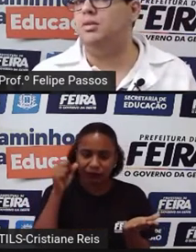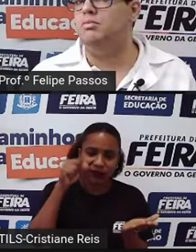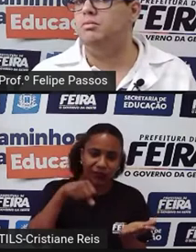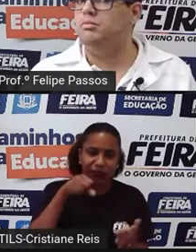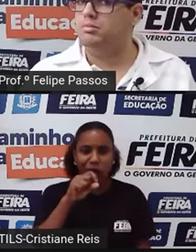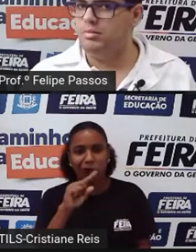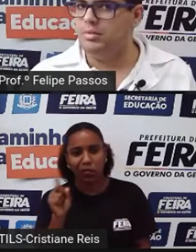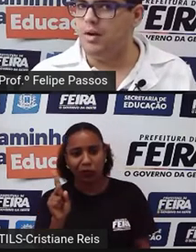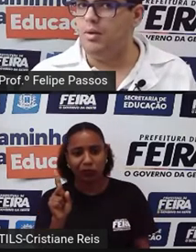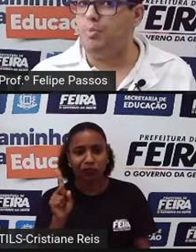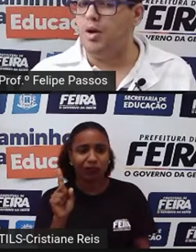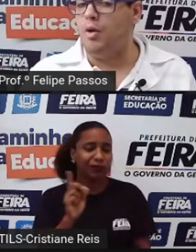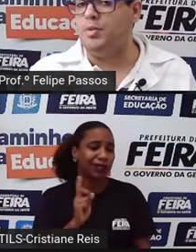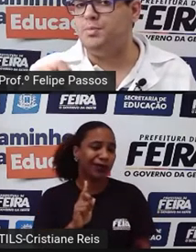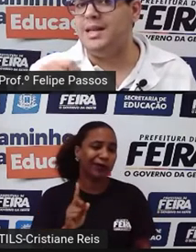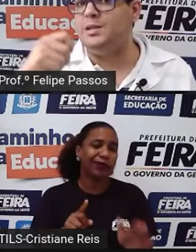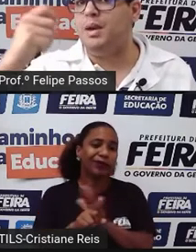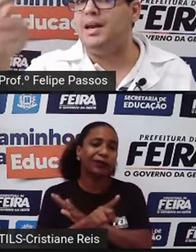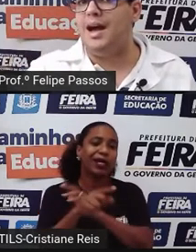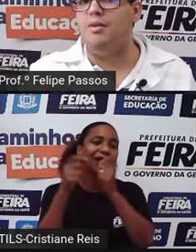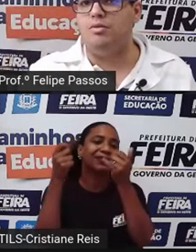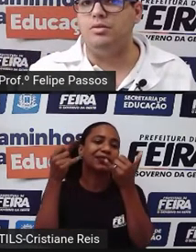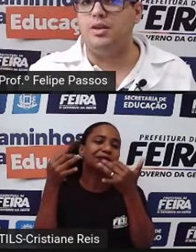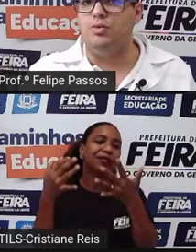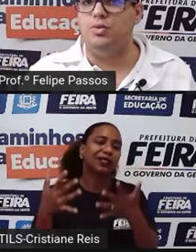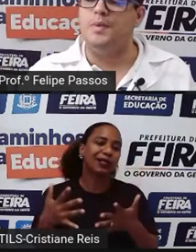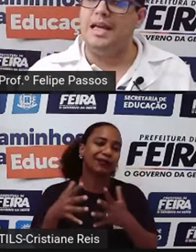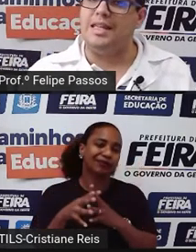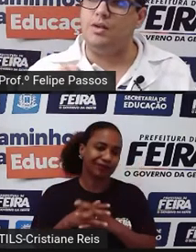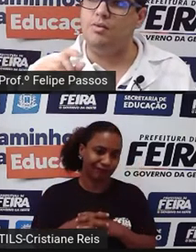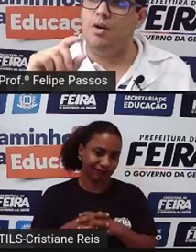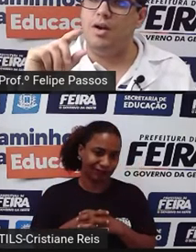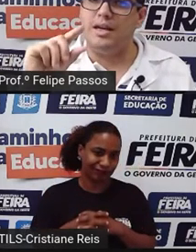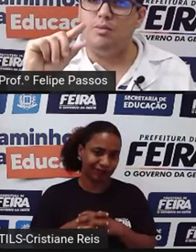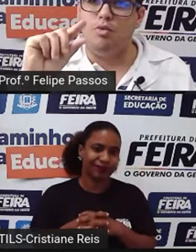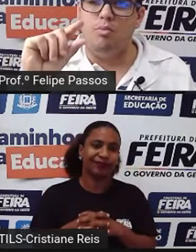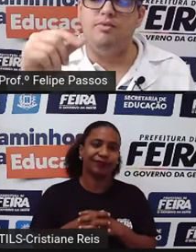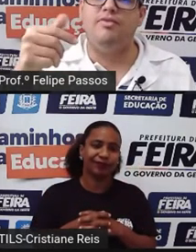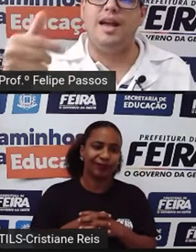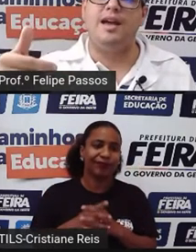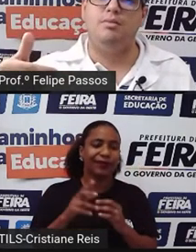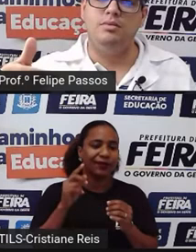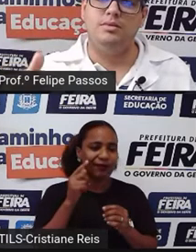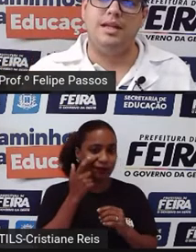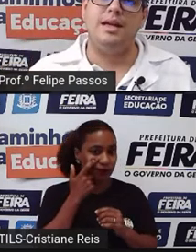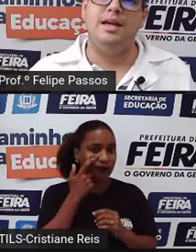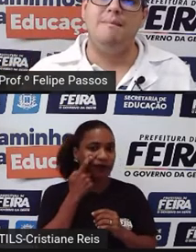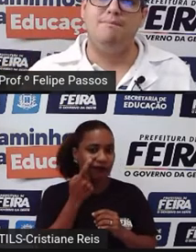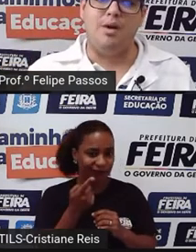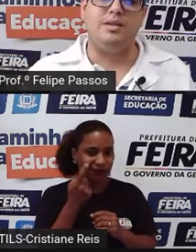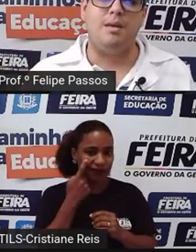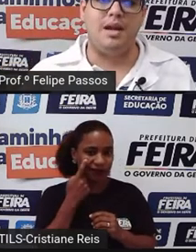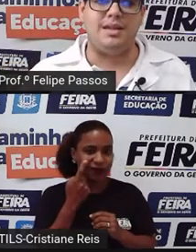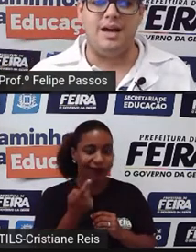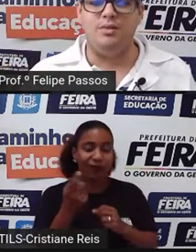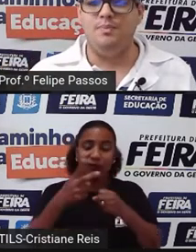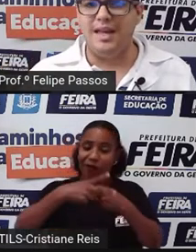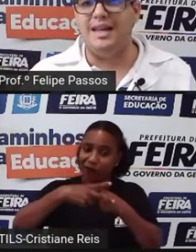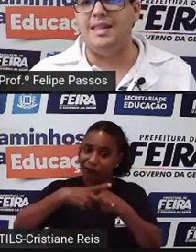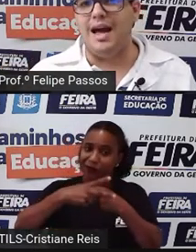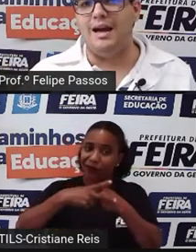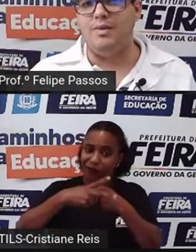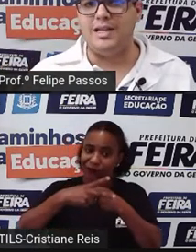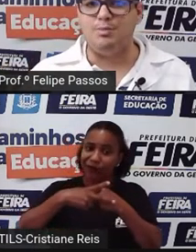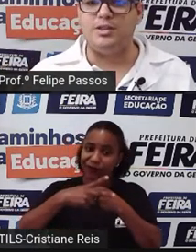sim ou não? Não. Eu pedi para explicar um conteúdo. Então, olha como um verbo mal interpretado,